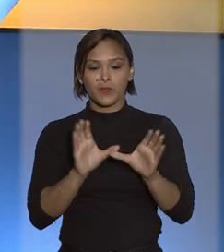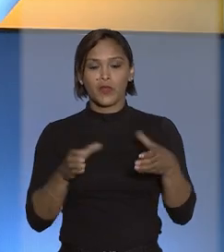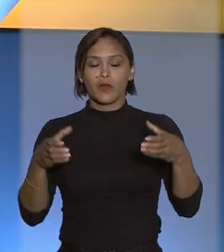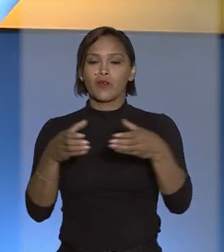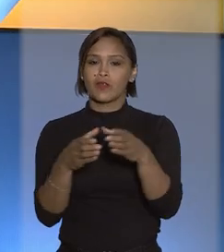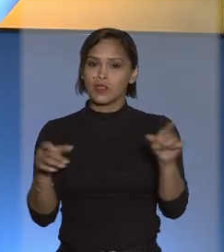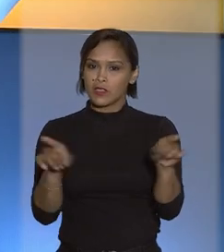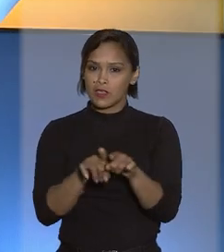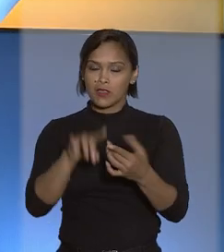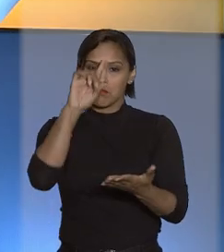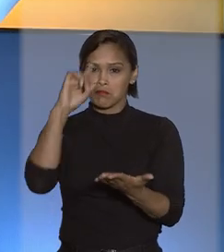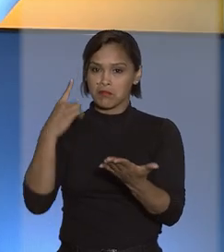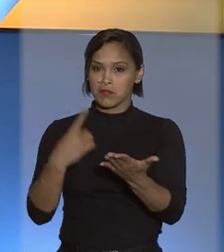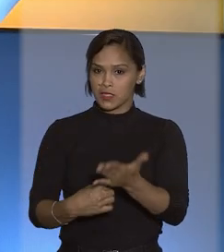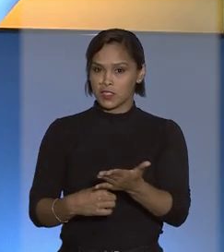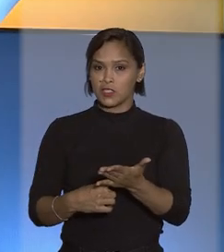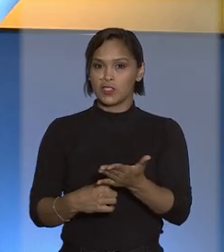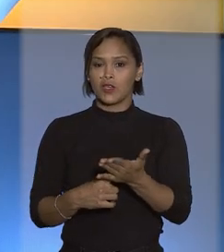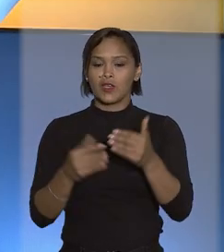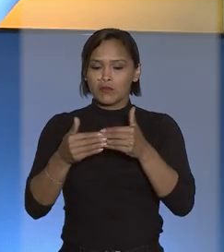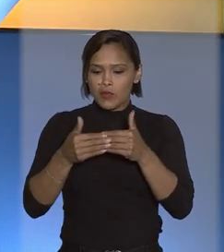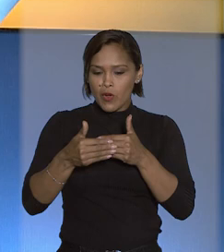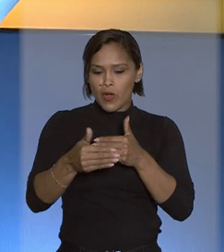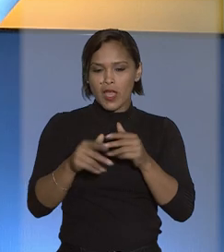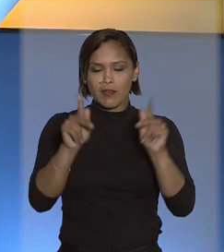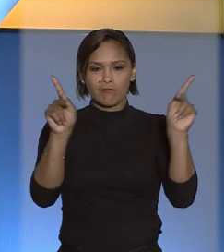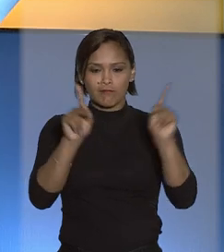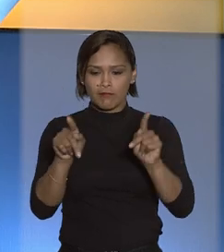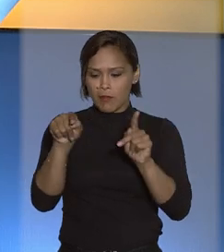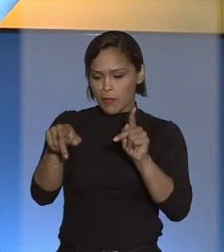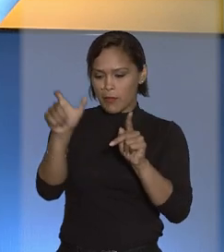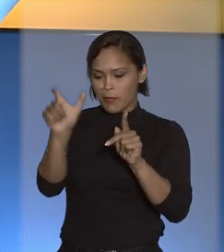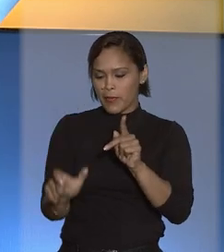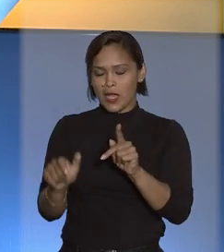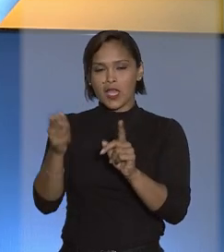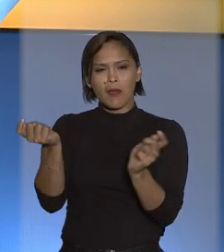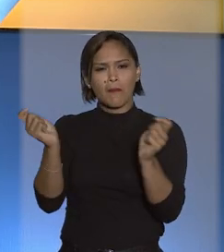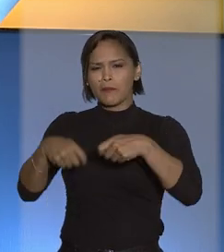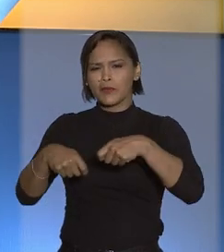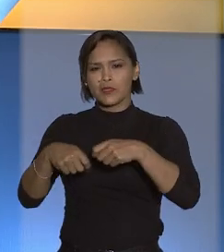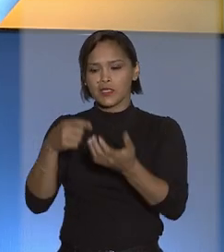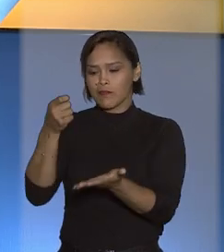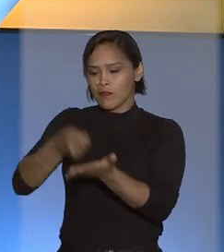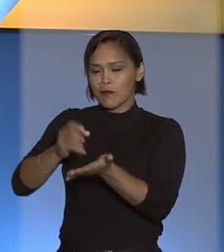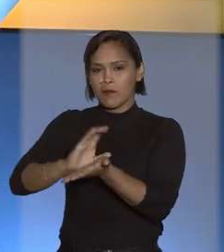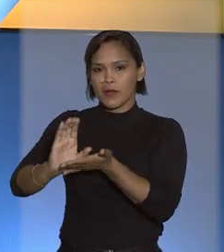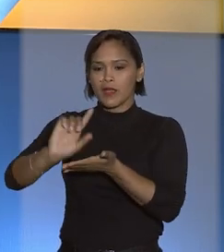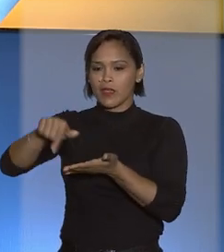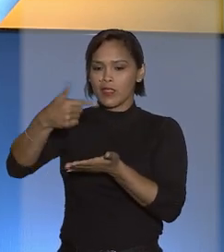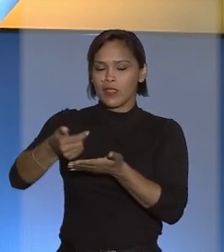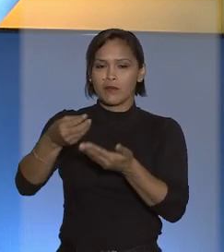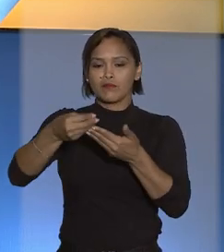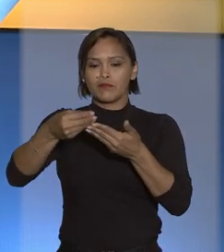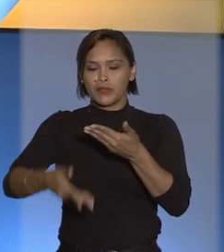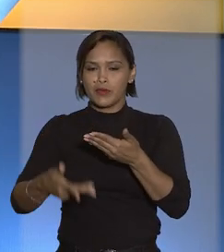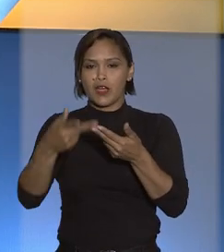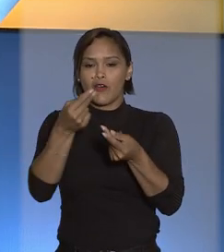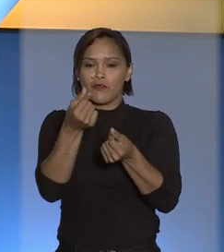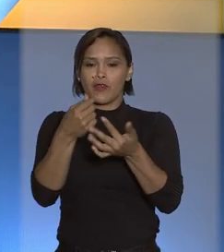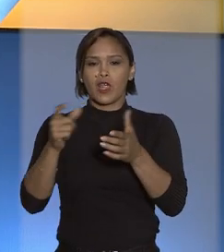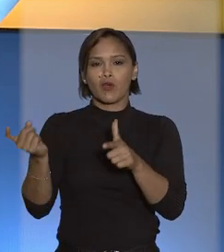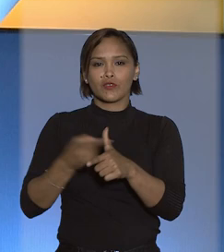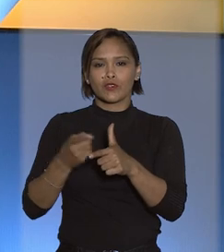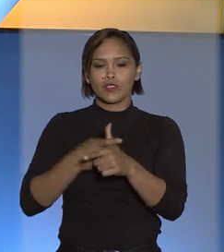colegiado também decidiu que a anuência da parte impede indenização posterior de despesas geradas por